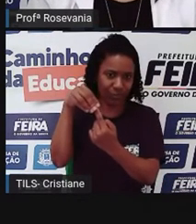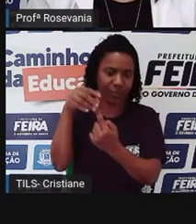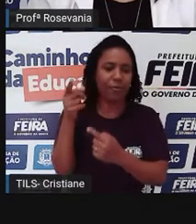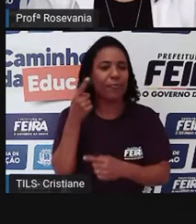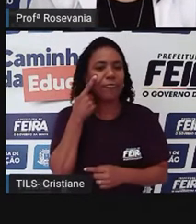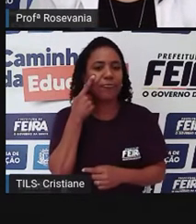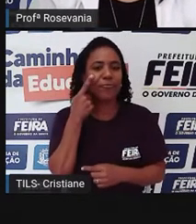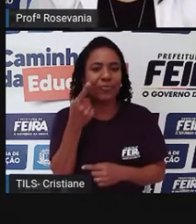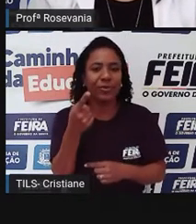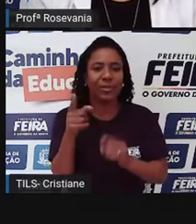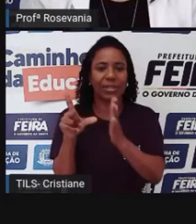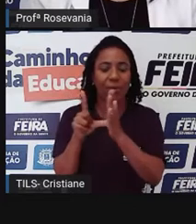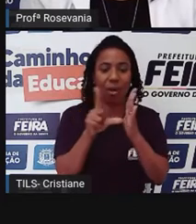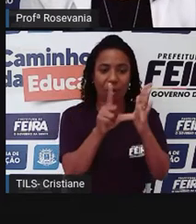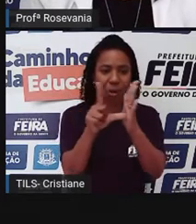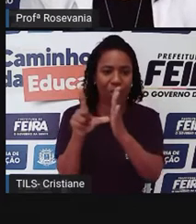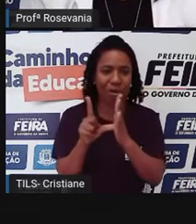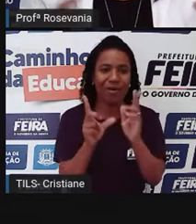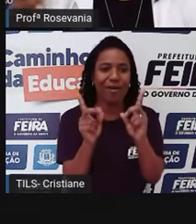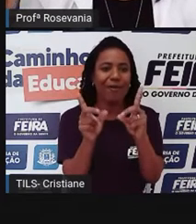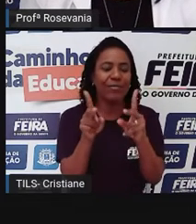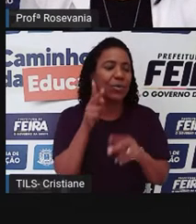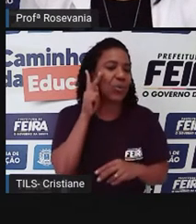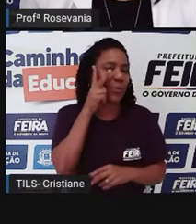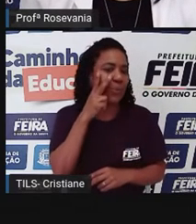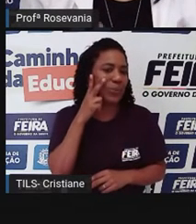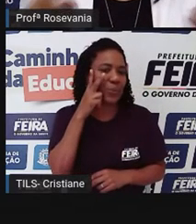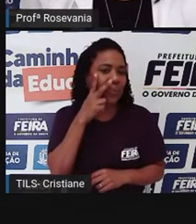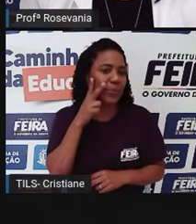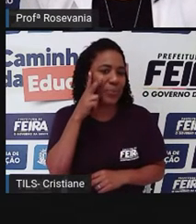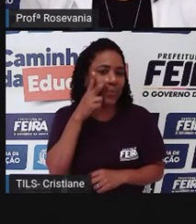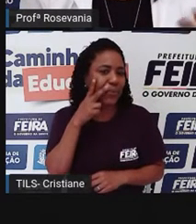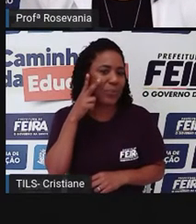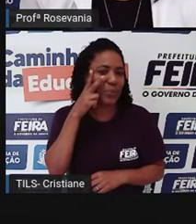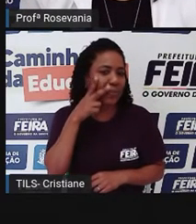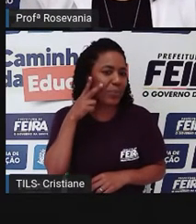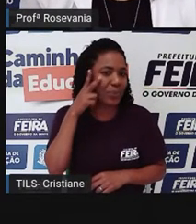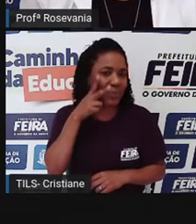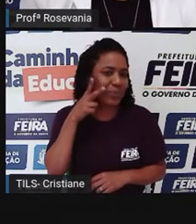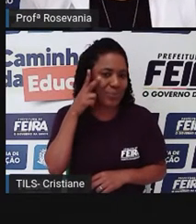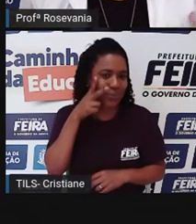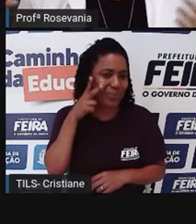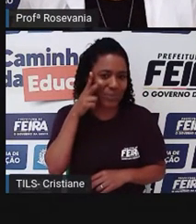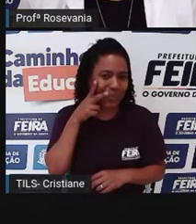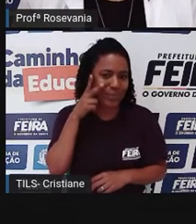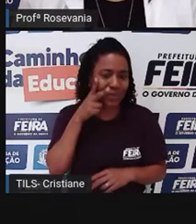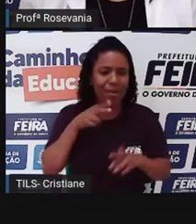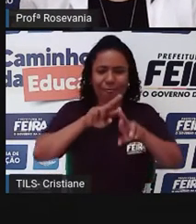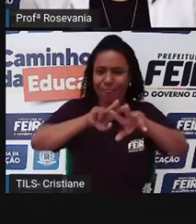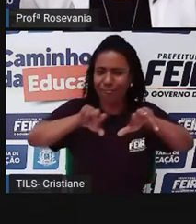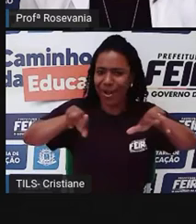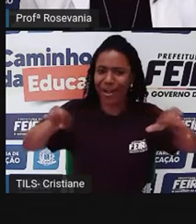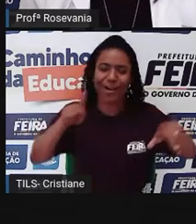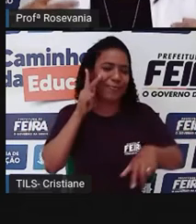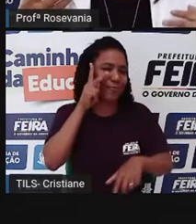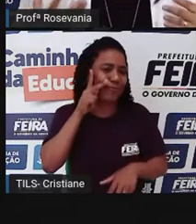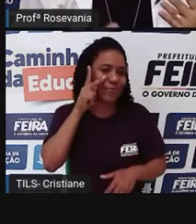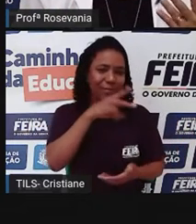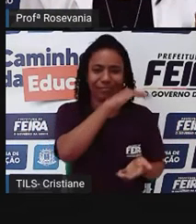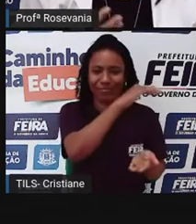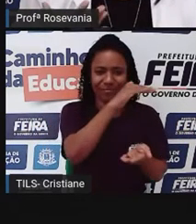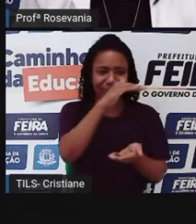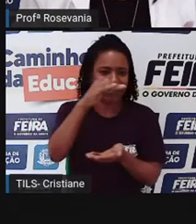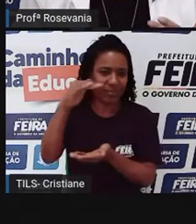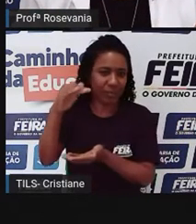está vendo, né, uma loja de vinhos, que a característica geral é oferecer os mais diversos tipos de vinhos, desde aqueles